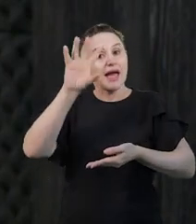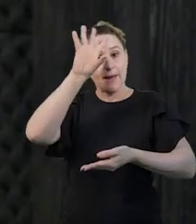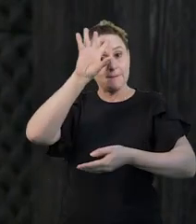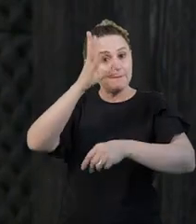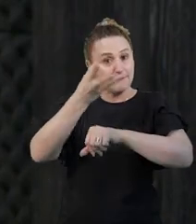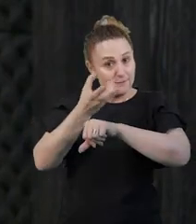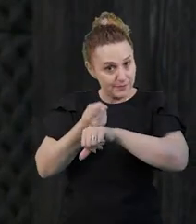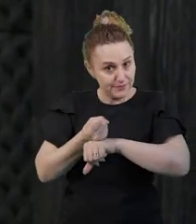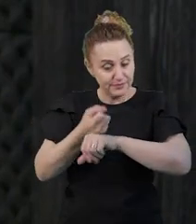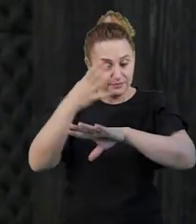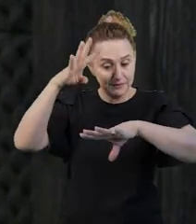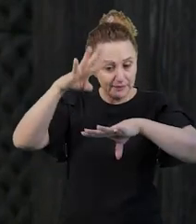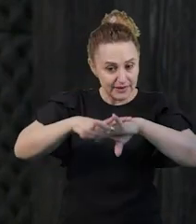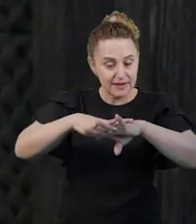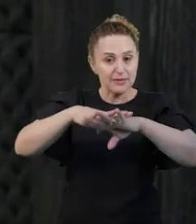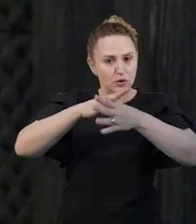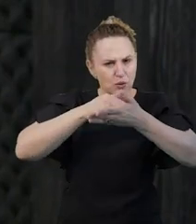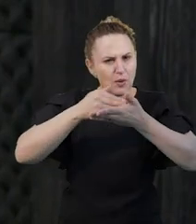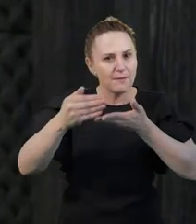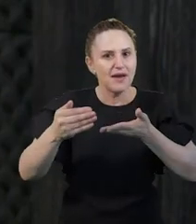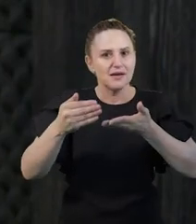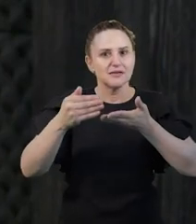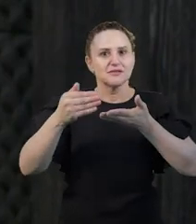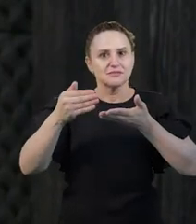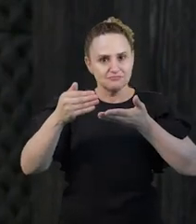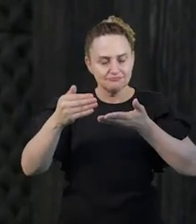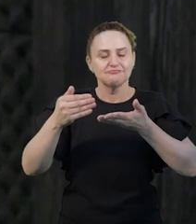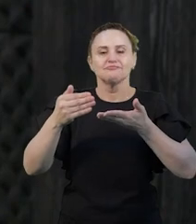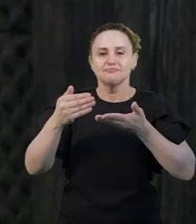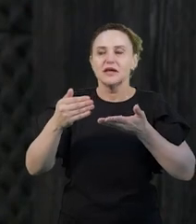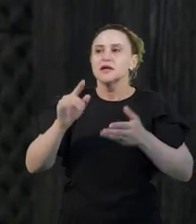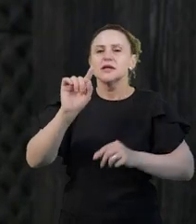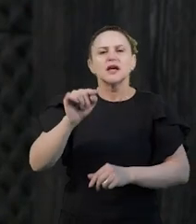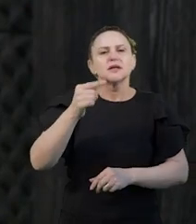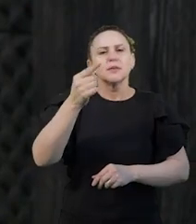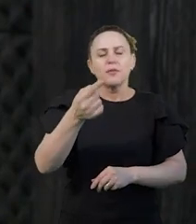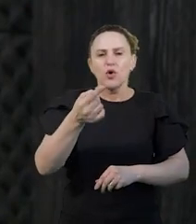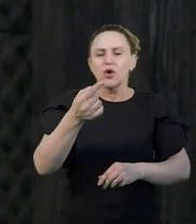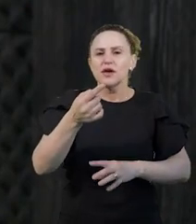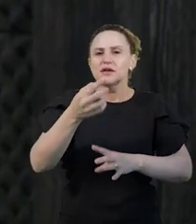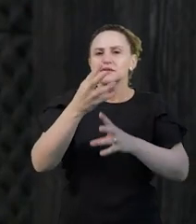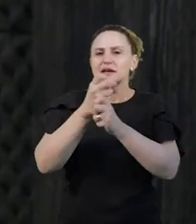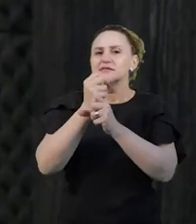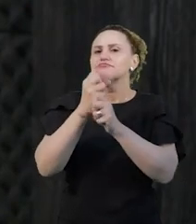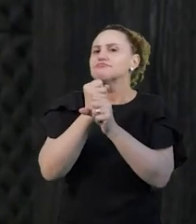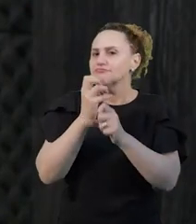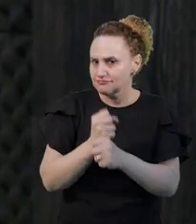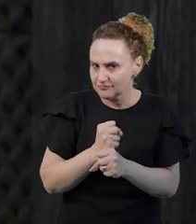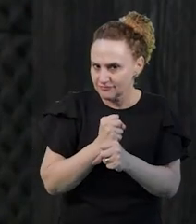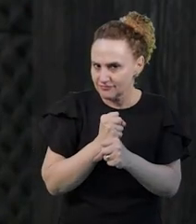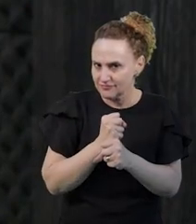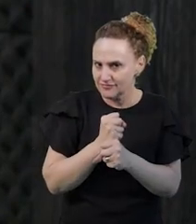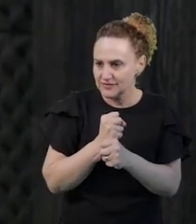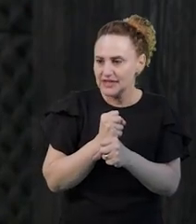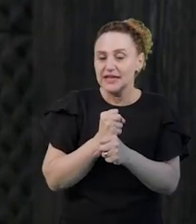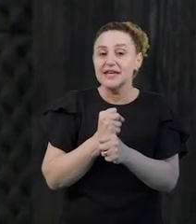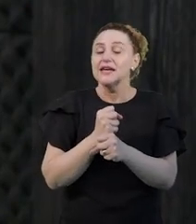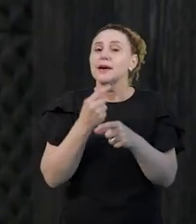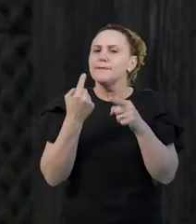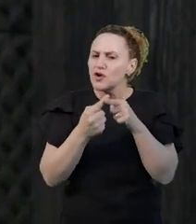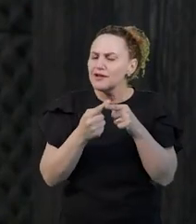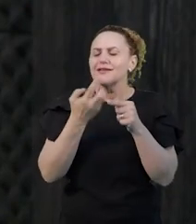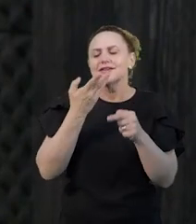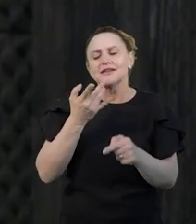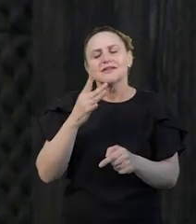a se tornar, né? E aí vem as operações que as crianças fazem, porque as crianças fazem muitas relações,